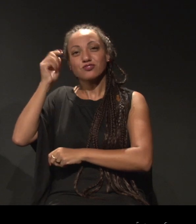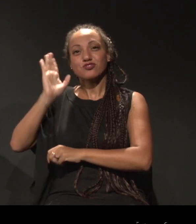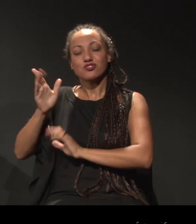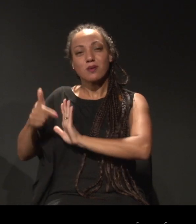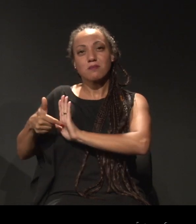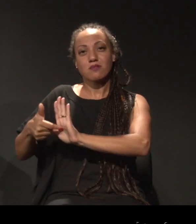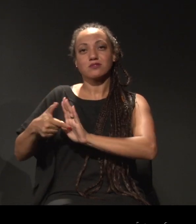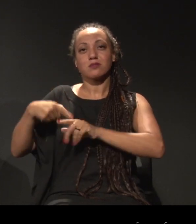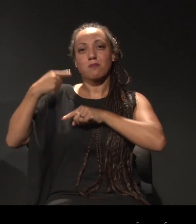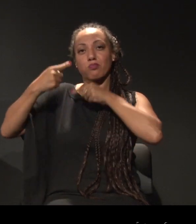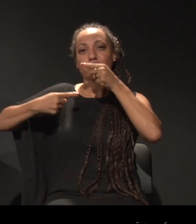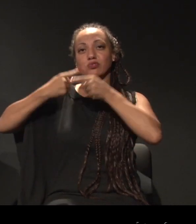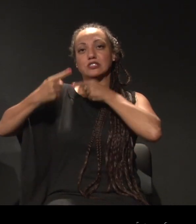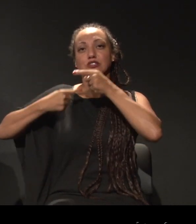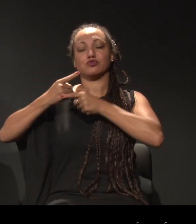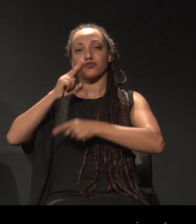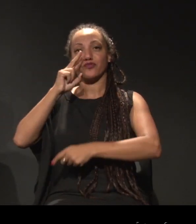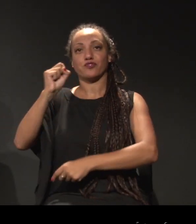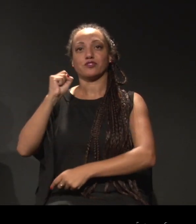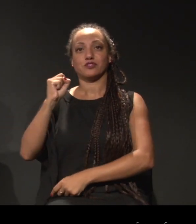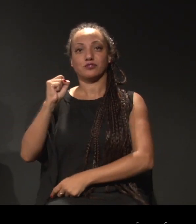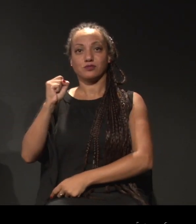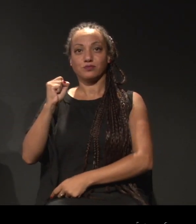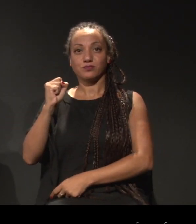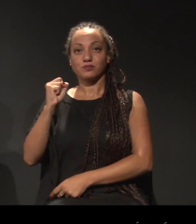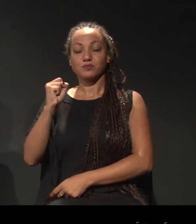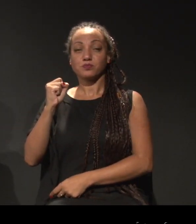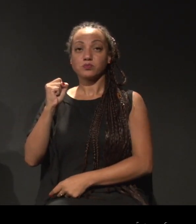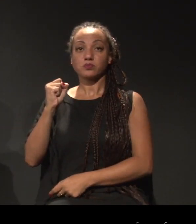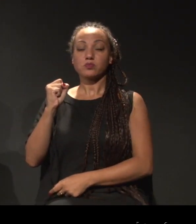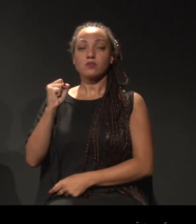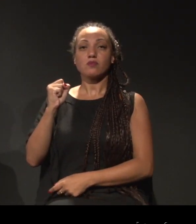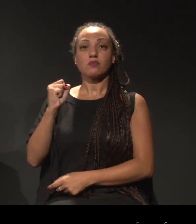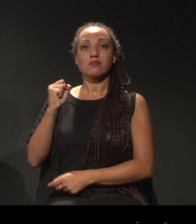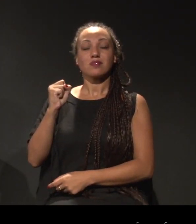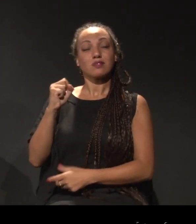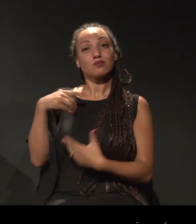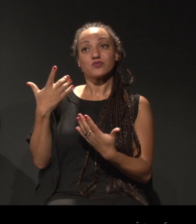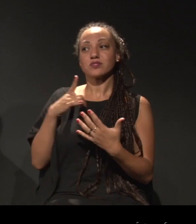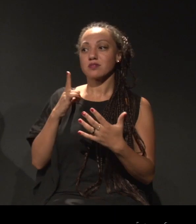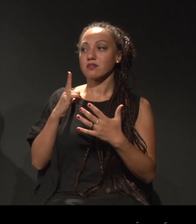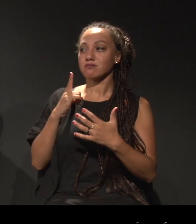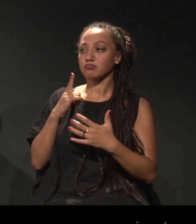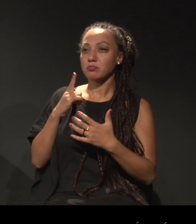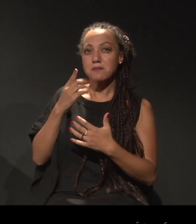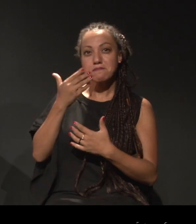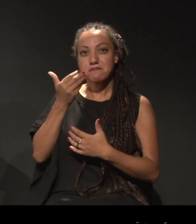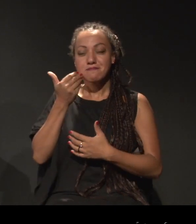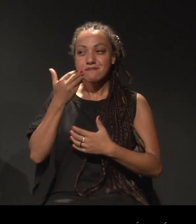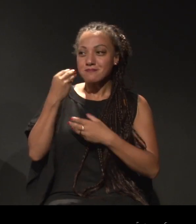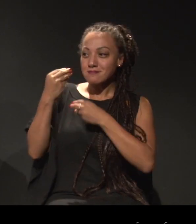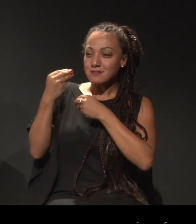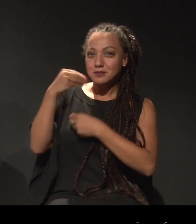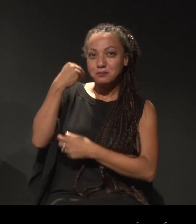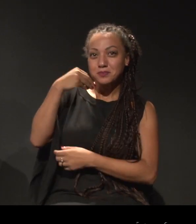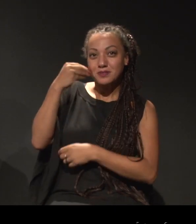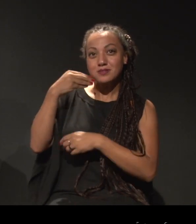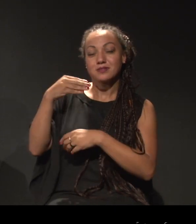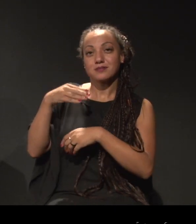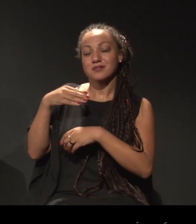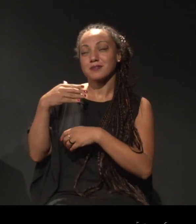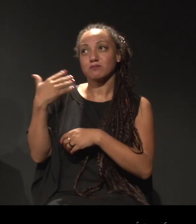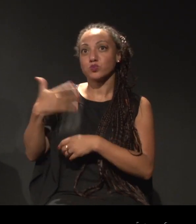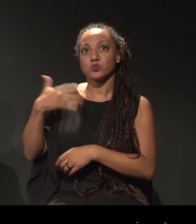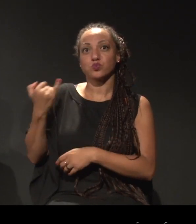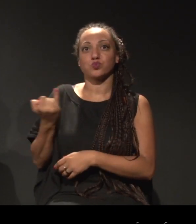mais intensa, é sempre uma experiência mais rica. E isso é complexo porque isso é no Brasil.